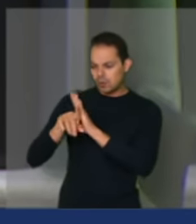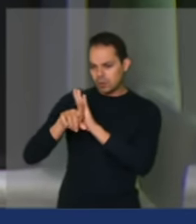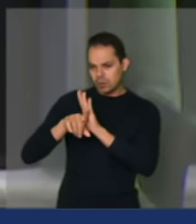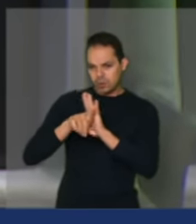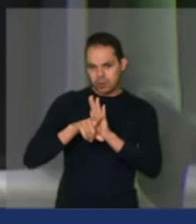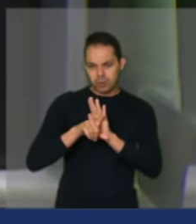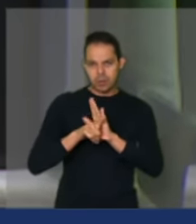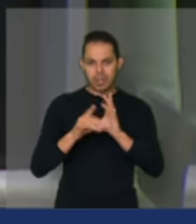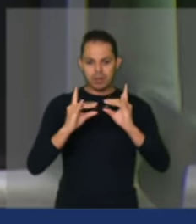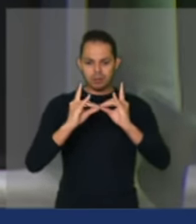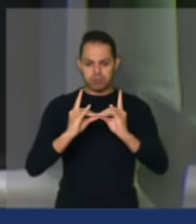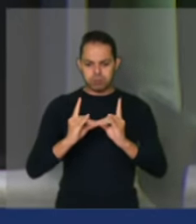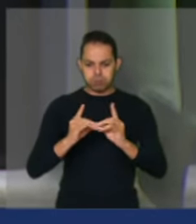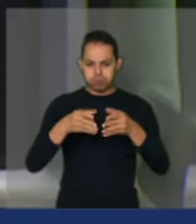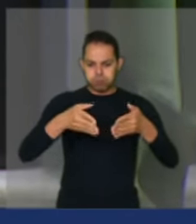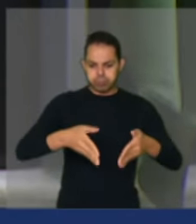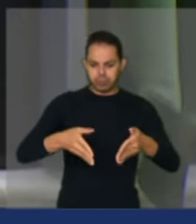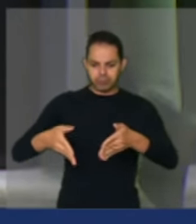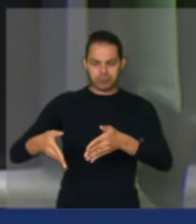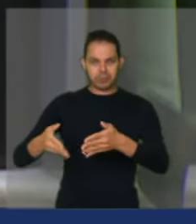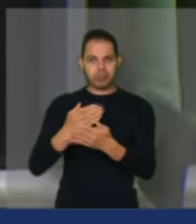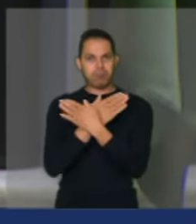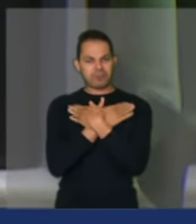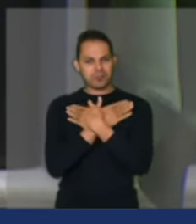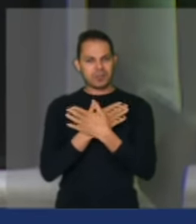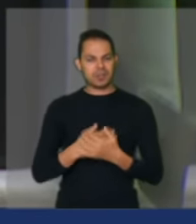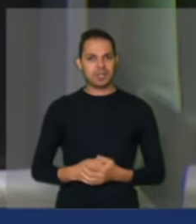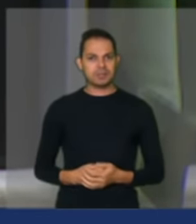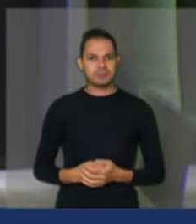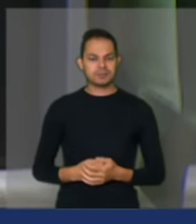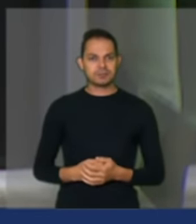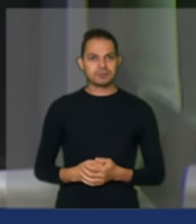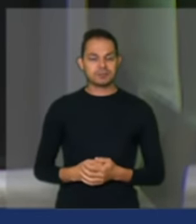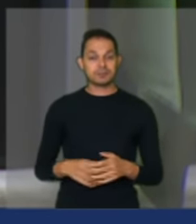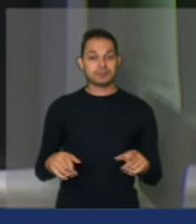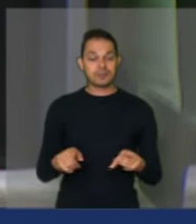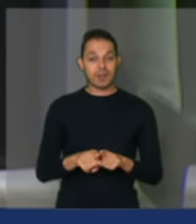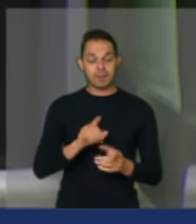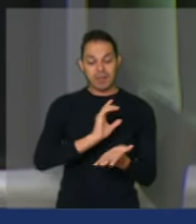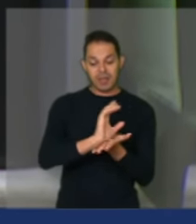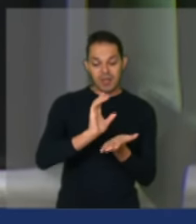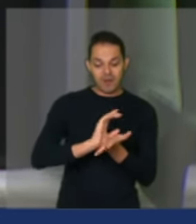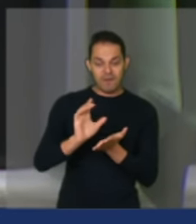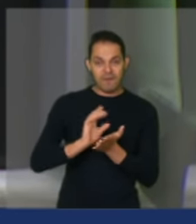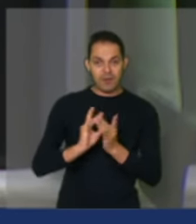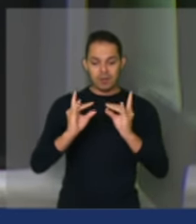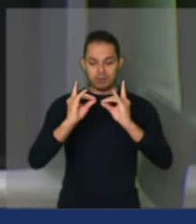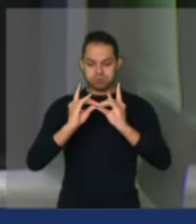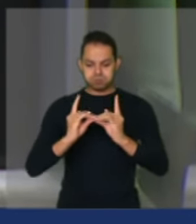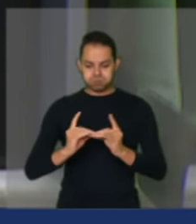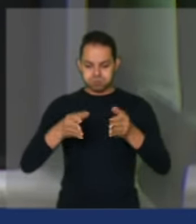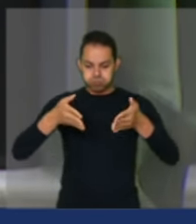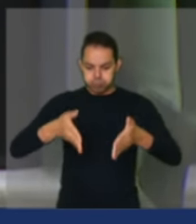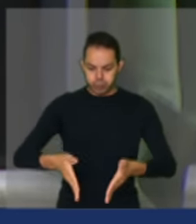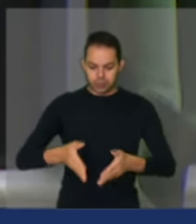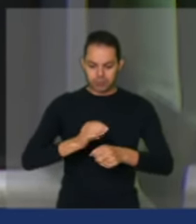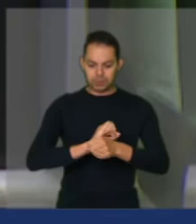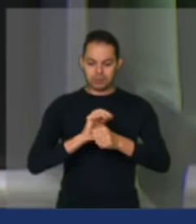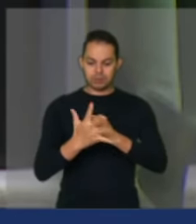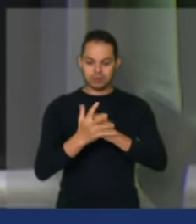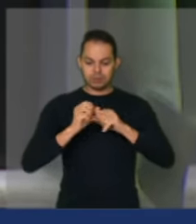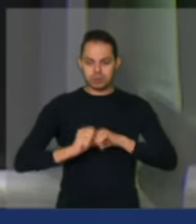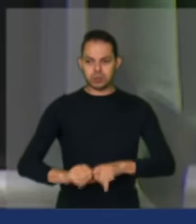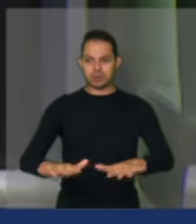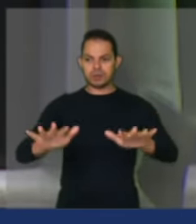funerárias. Há denúncia dele que fez investimento em funerária quando o Covid se espalhava.